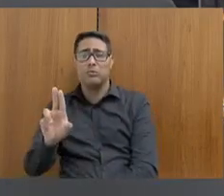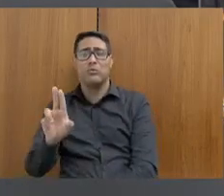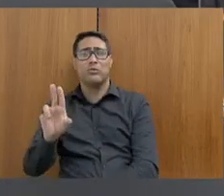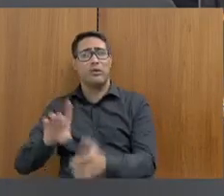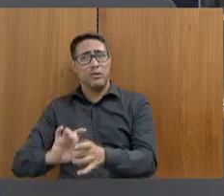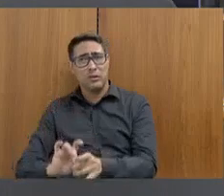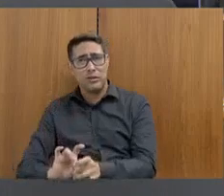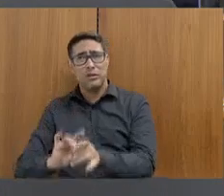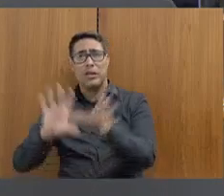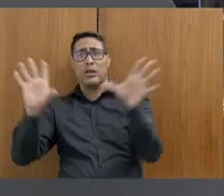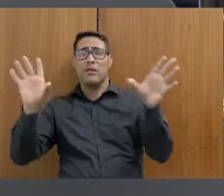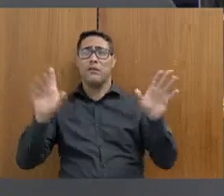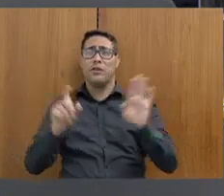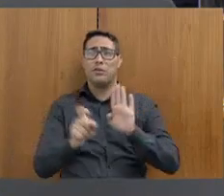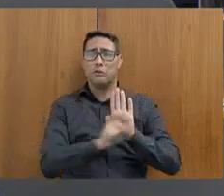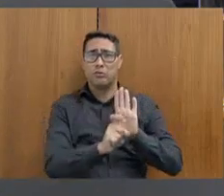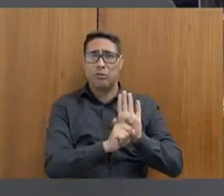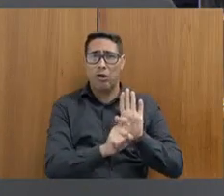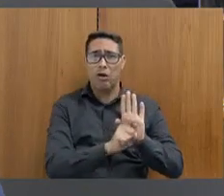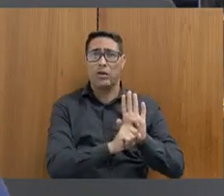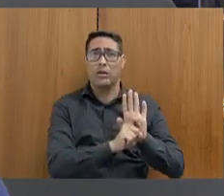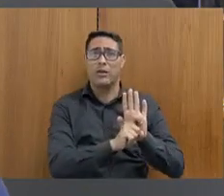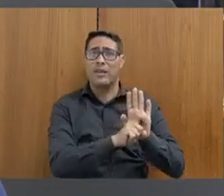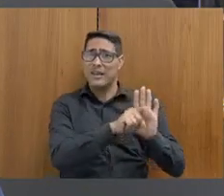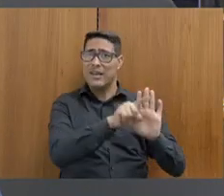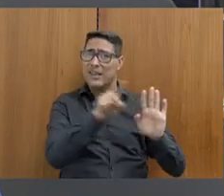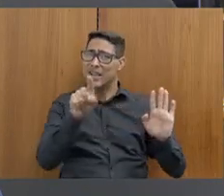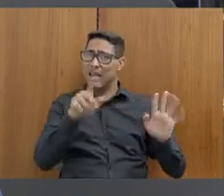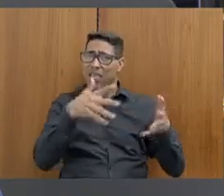drogas, que mal essas pessoas estão fazendo para o Brasil.